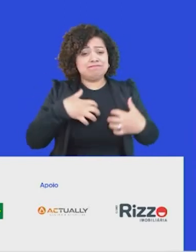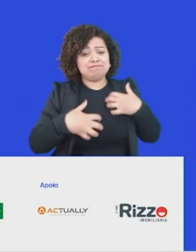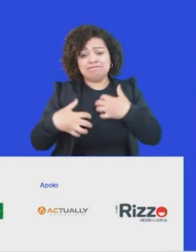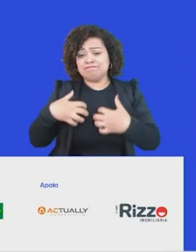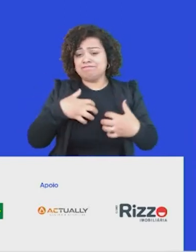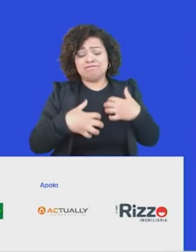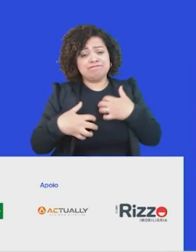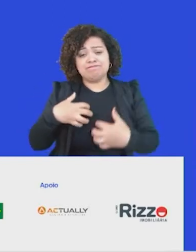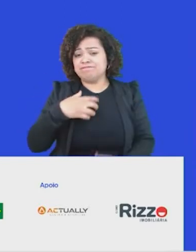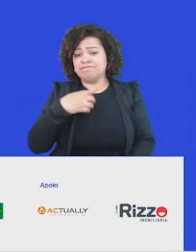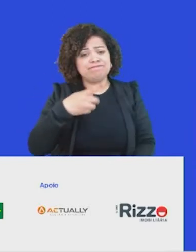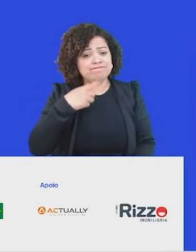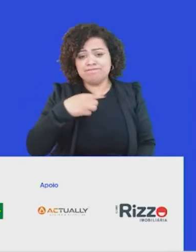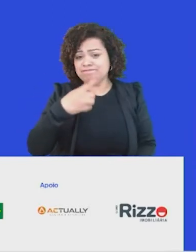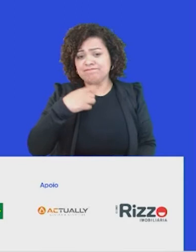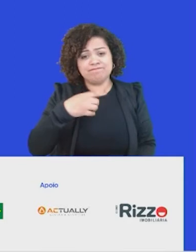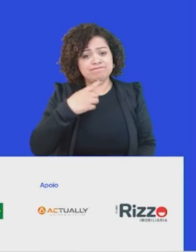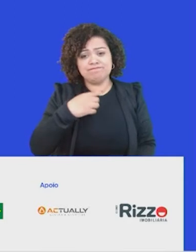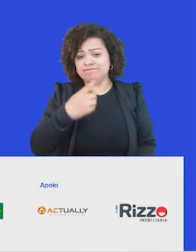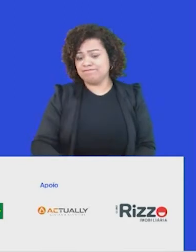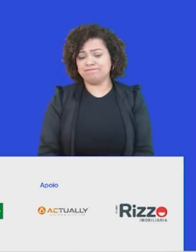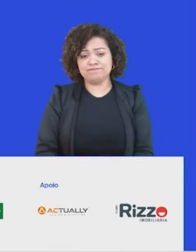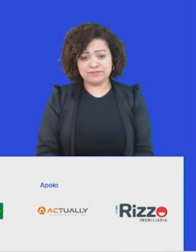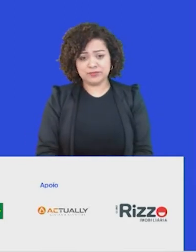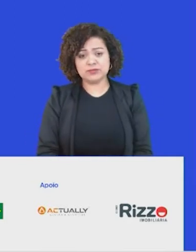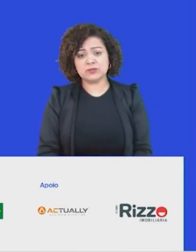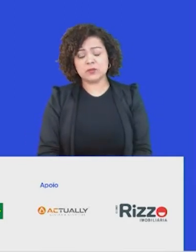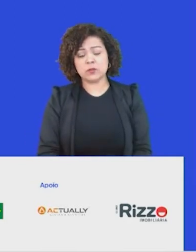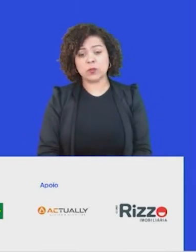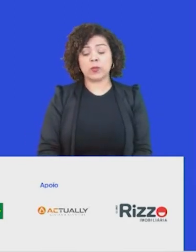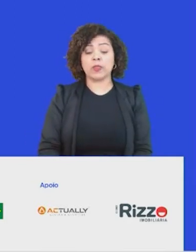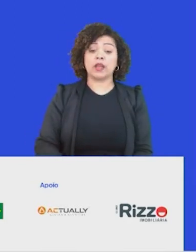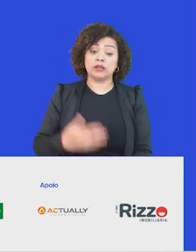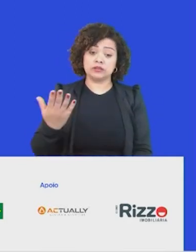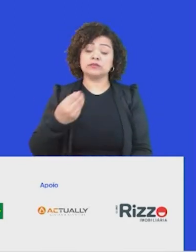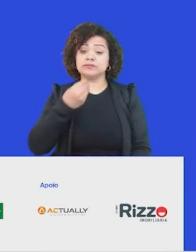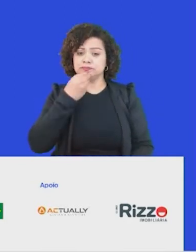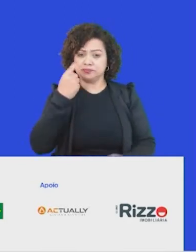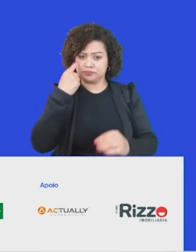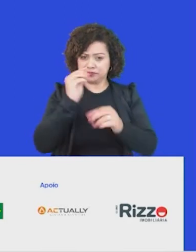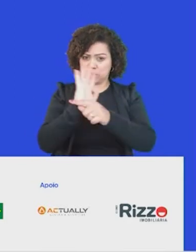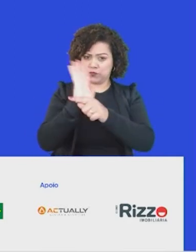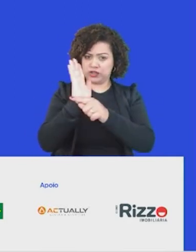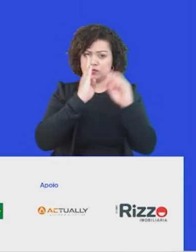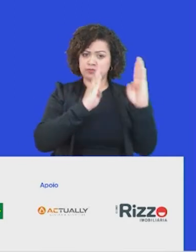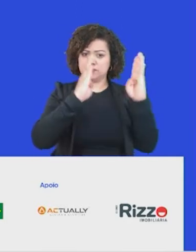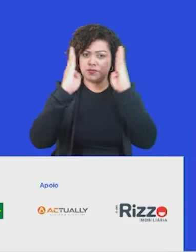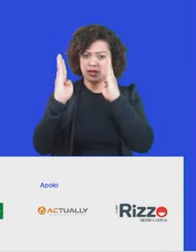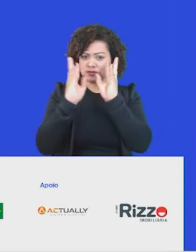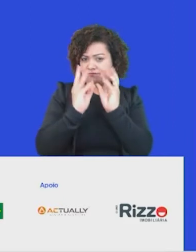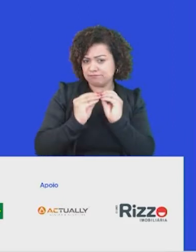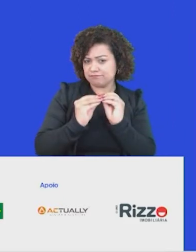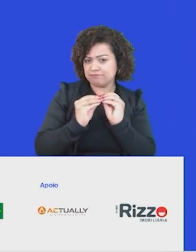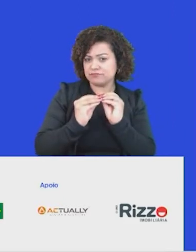fechar essa conta. Essa conta aqui não fecha. E ele faz um convite. Eu vou passar um vídeo dele muito breve, onde o Otto Schammer